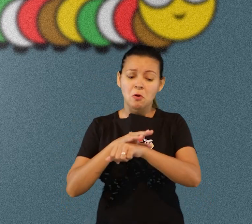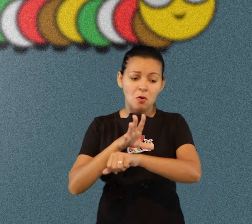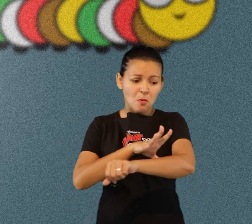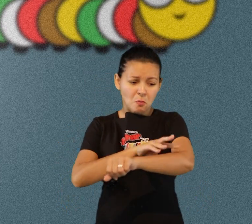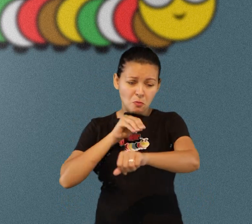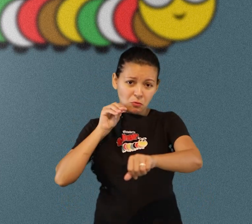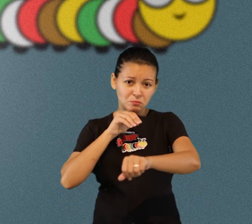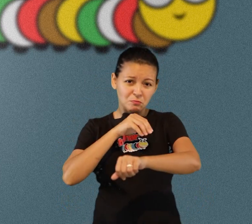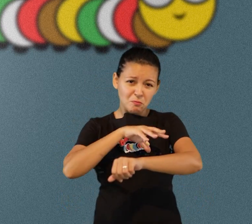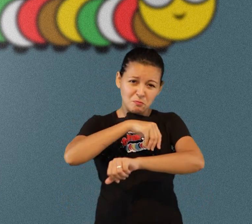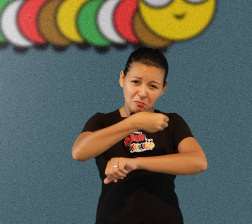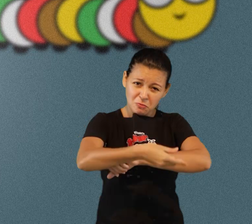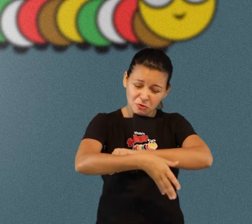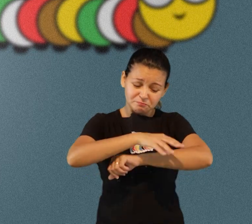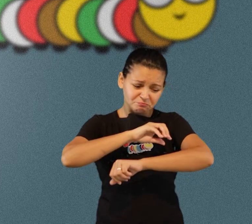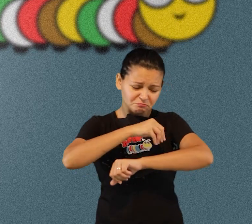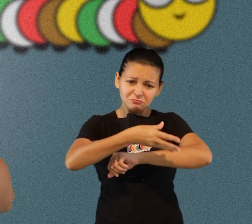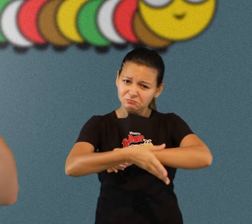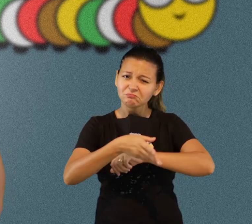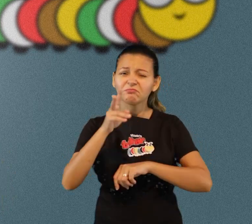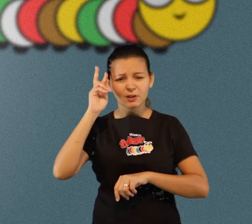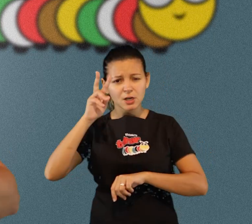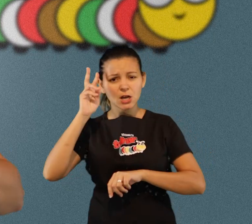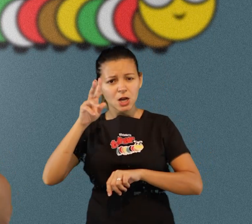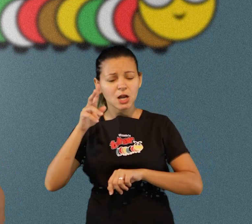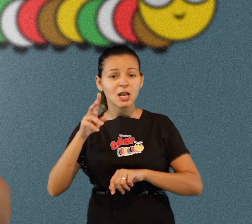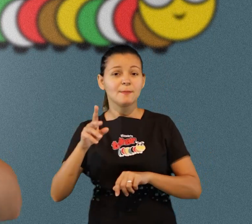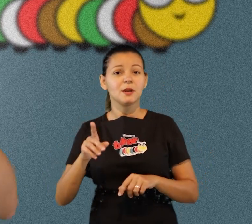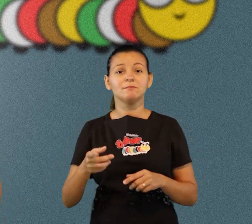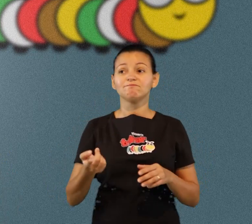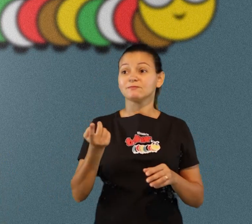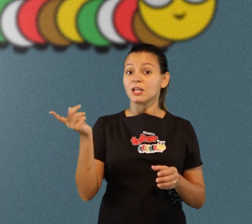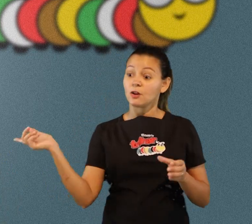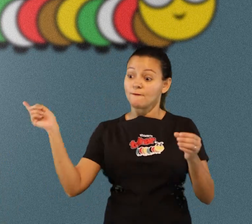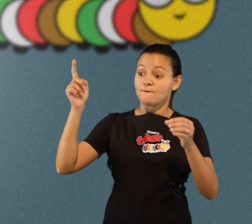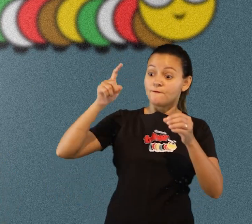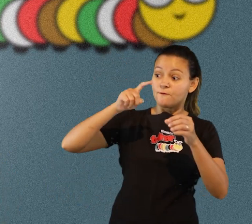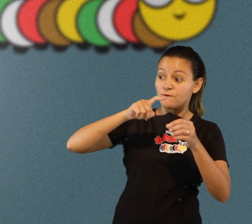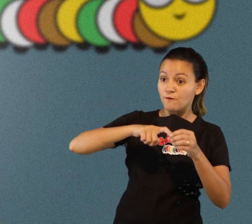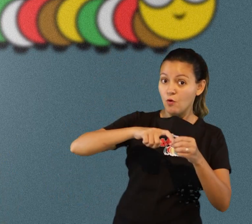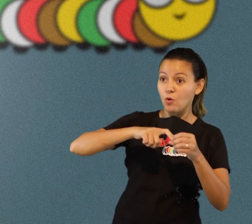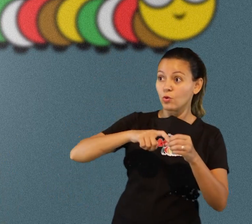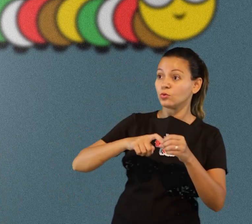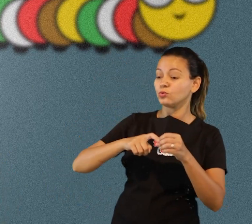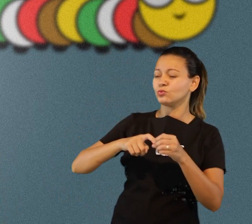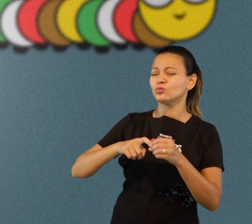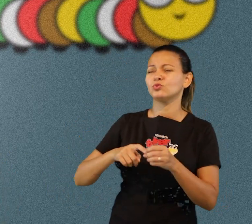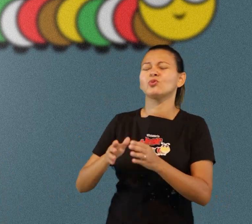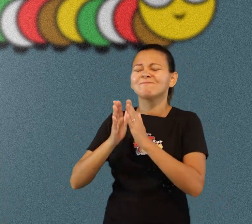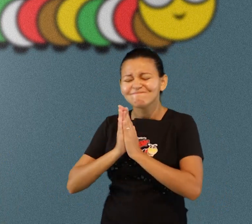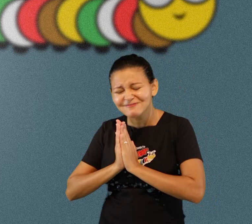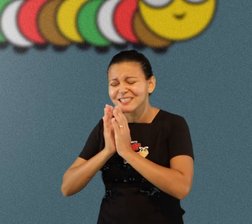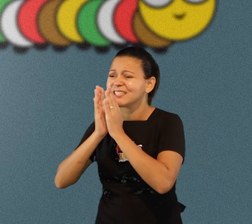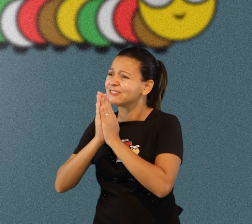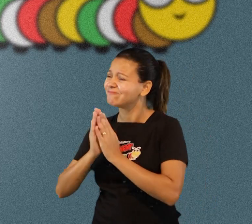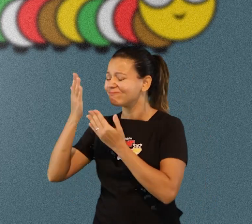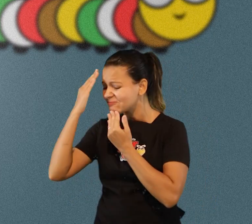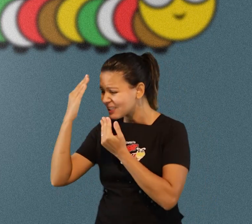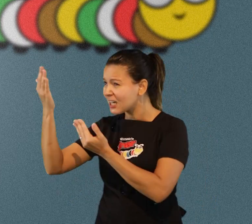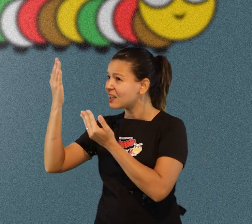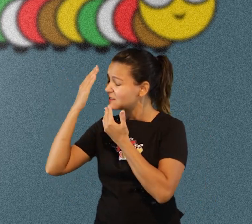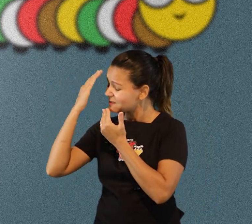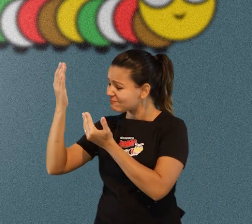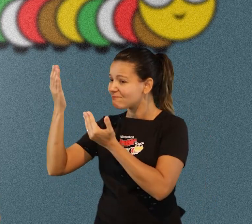para agradecer a Deus e com certeza ele ganhou muito mais do que só a sua cura física com certeza ele ganhou a